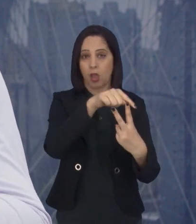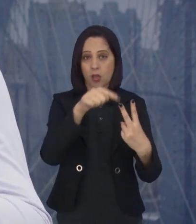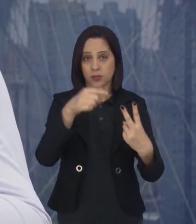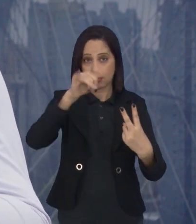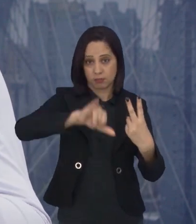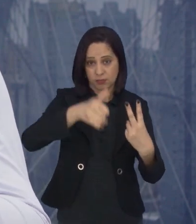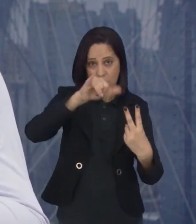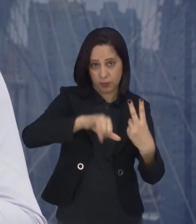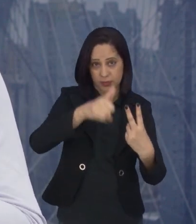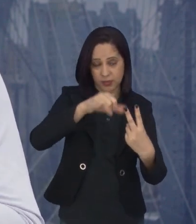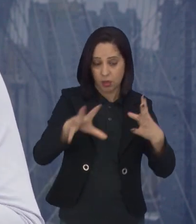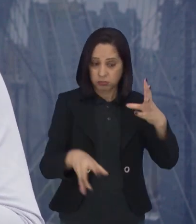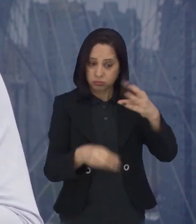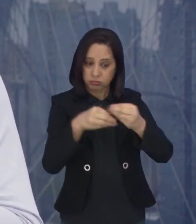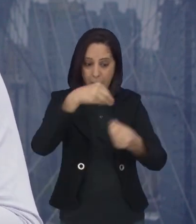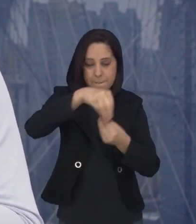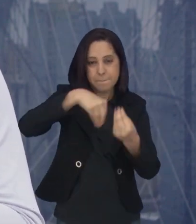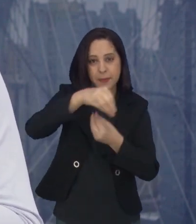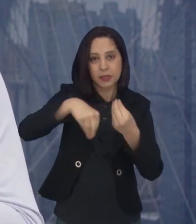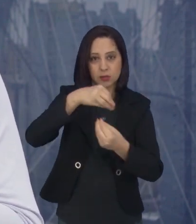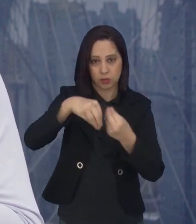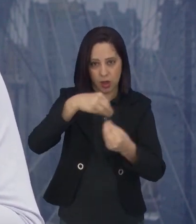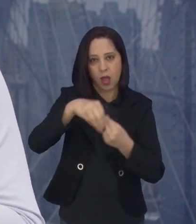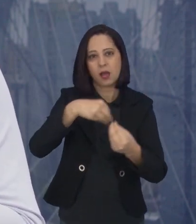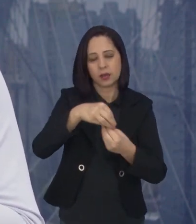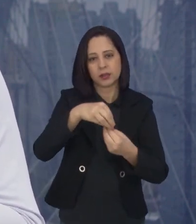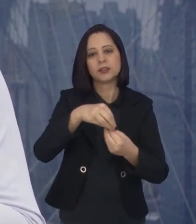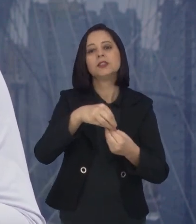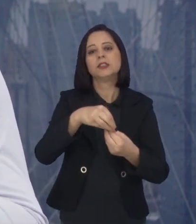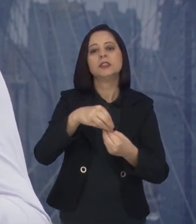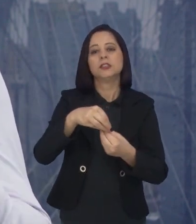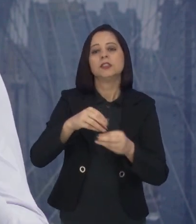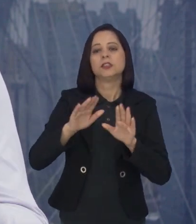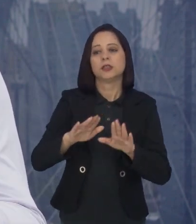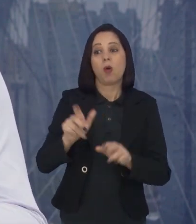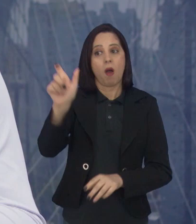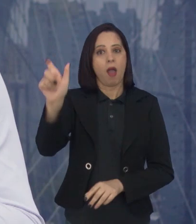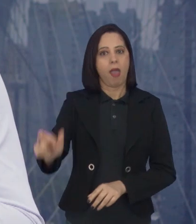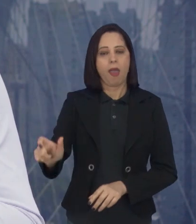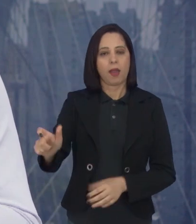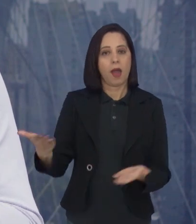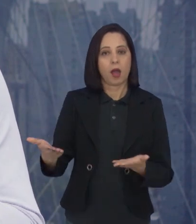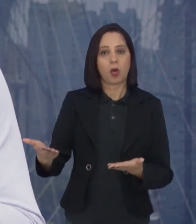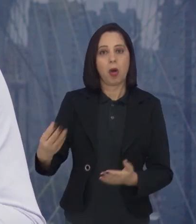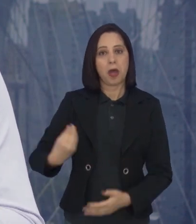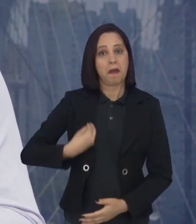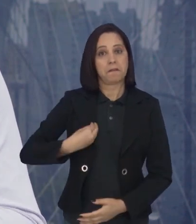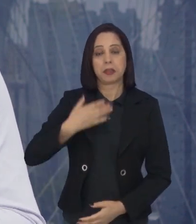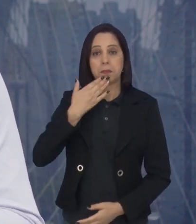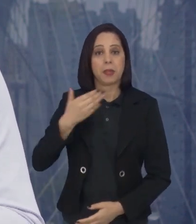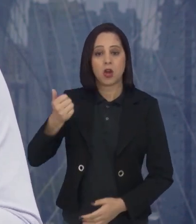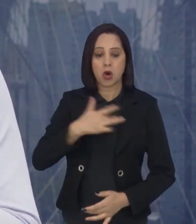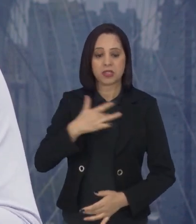a gente chama de Full Spectre, ela potencializou o medicamento, tá? E ela teve uma resposta positiva. Hoje nós temos